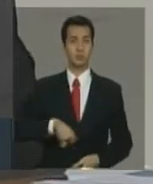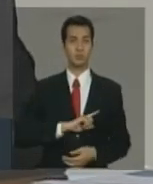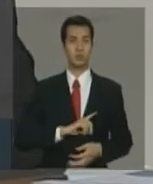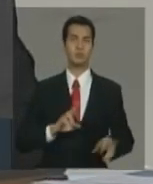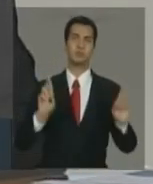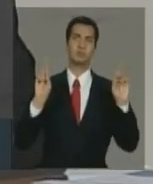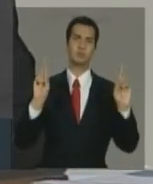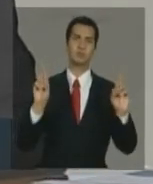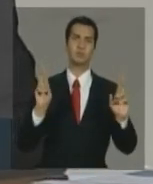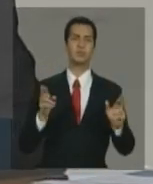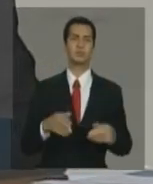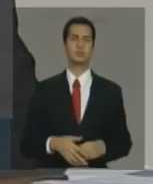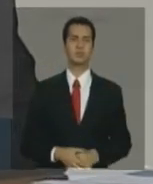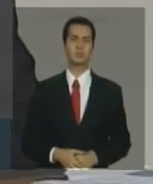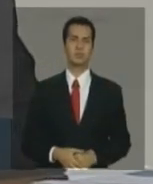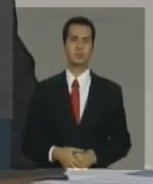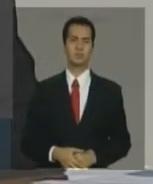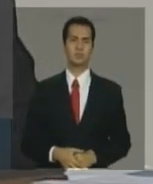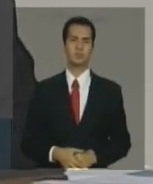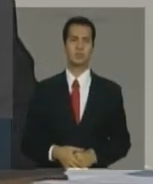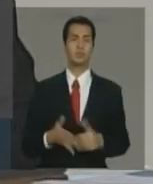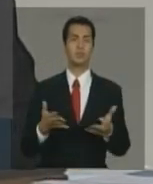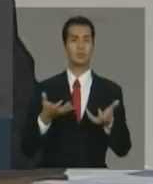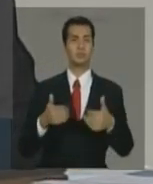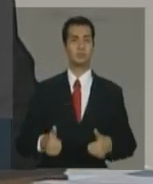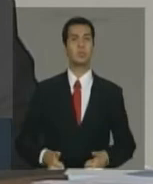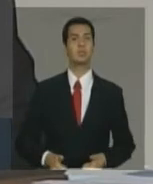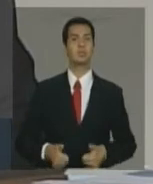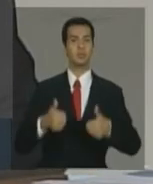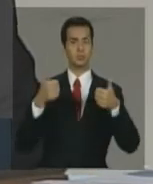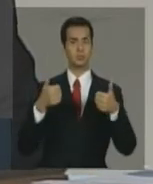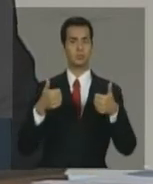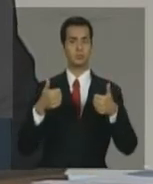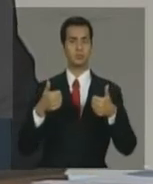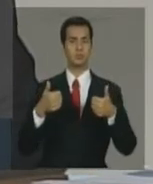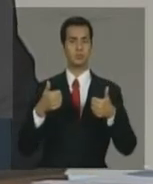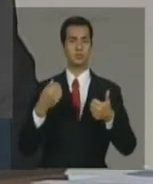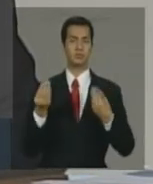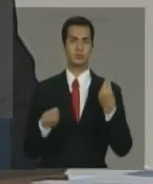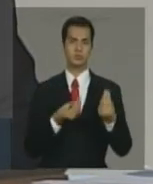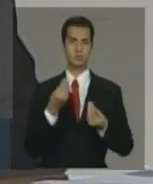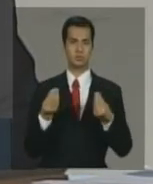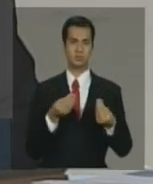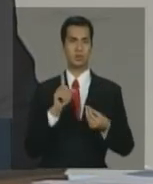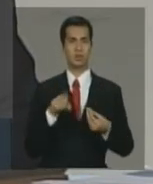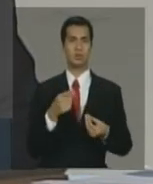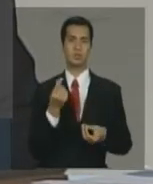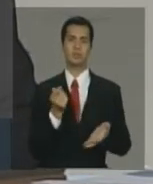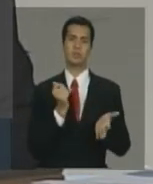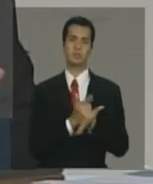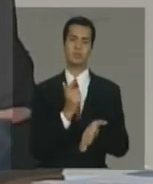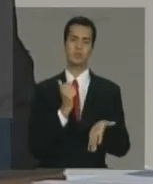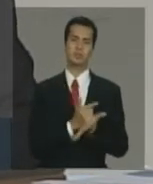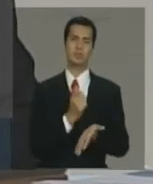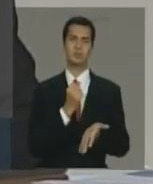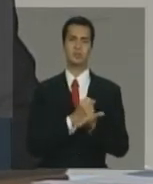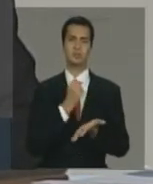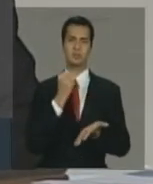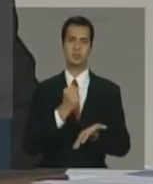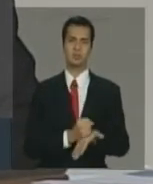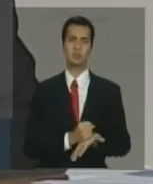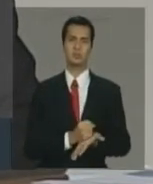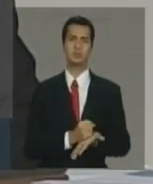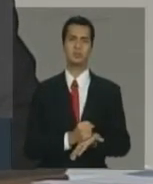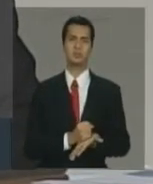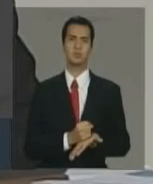expectativa de melhora, do ponto de vista das contas previdenciárias, no caso da Previdência do